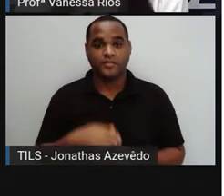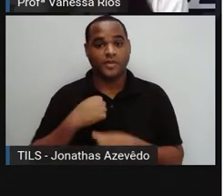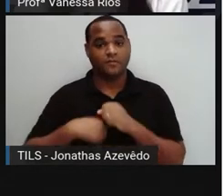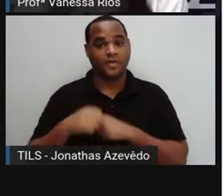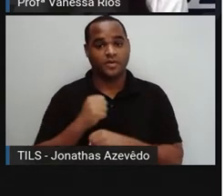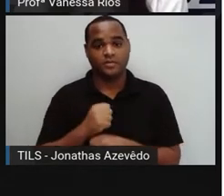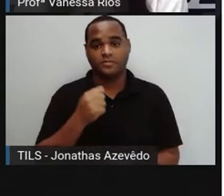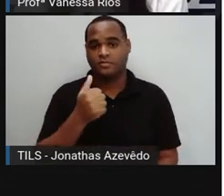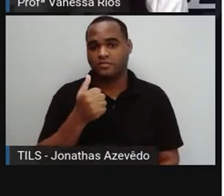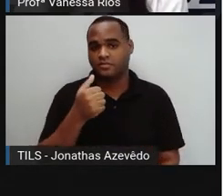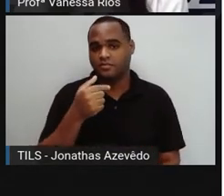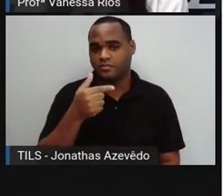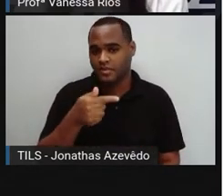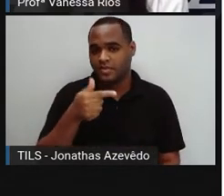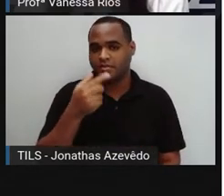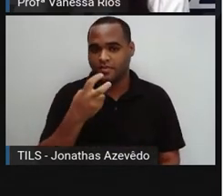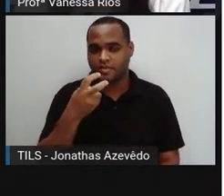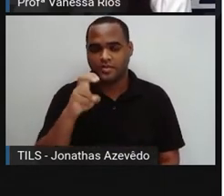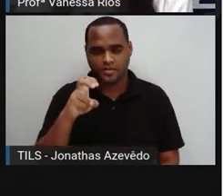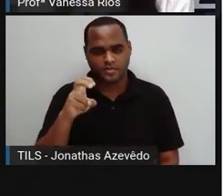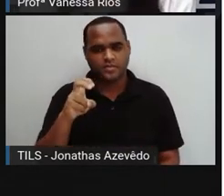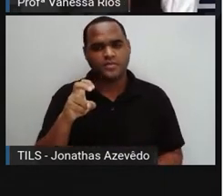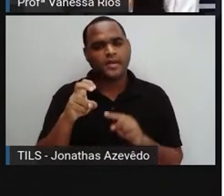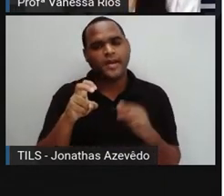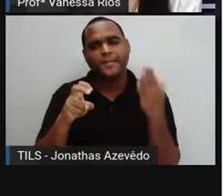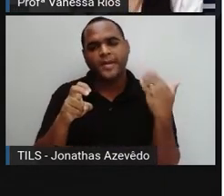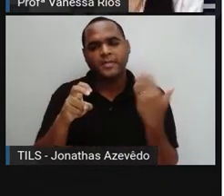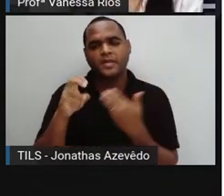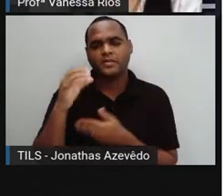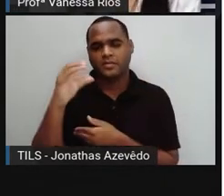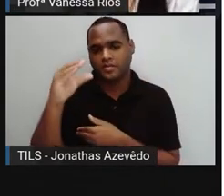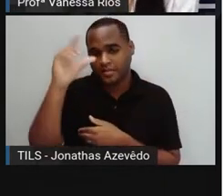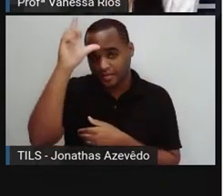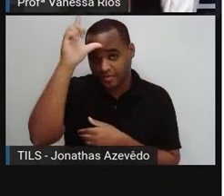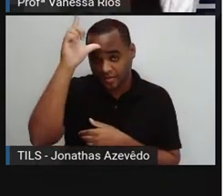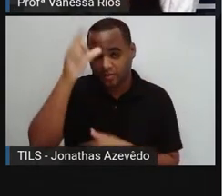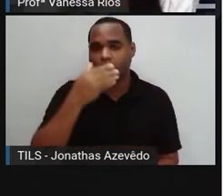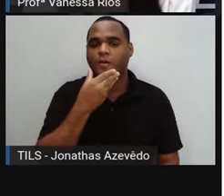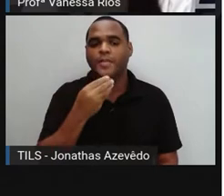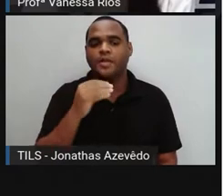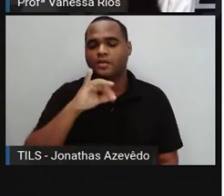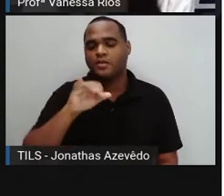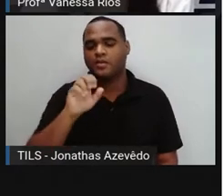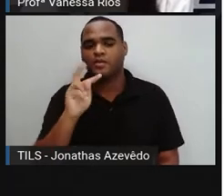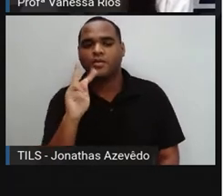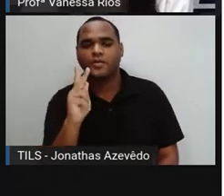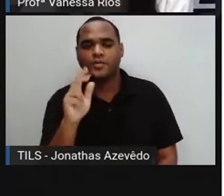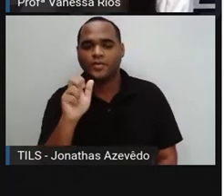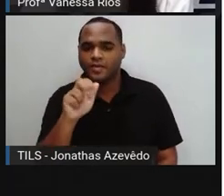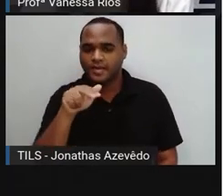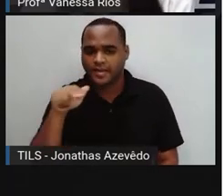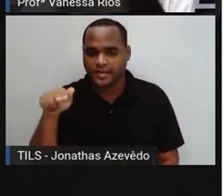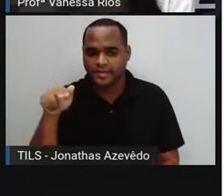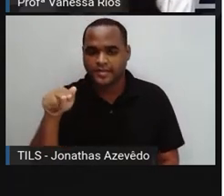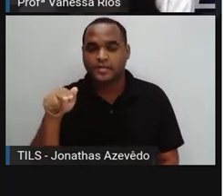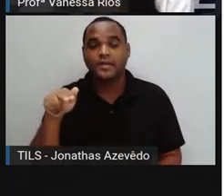1725, foi a vez do cientista alemão, Johann Heinrich Schuss,